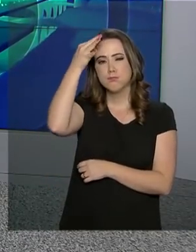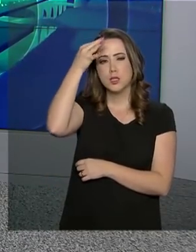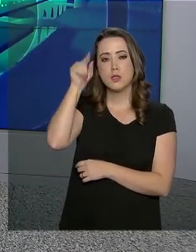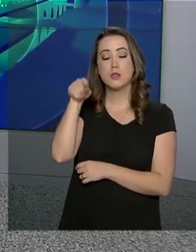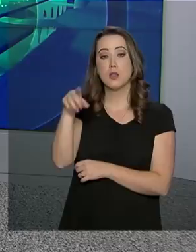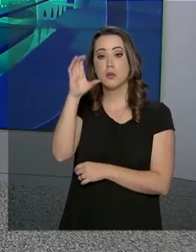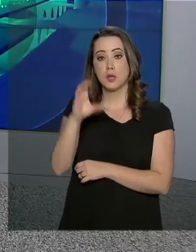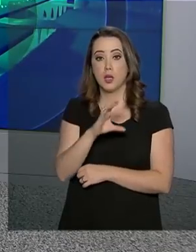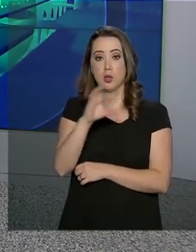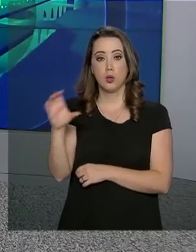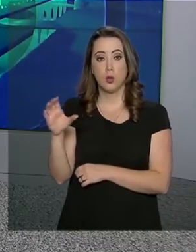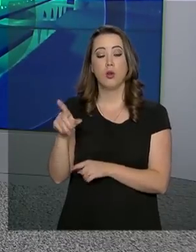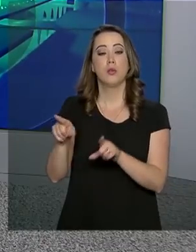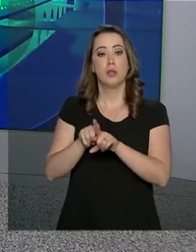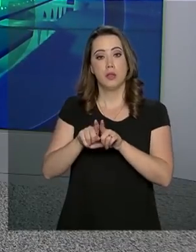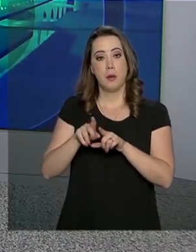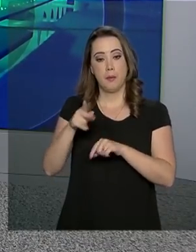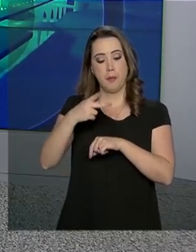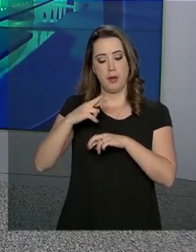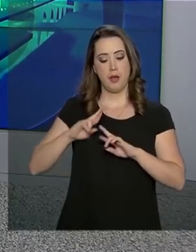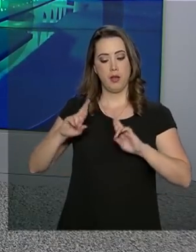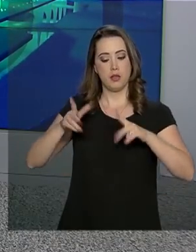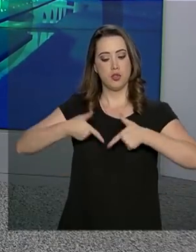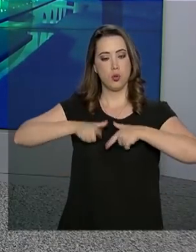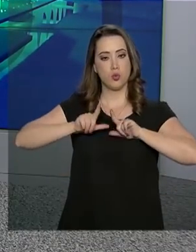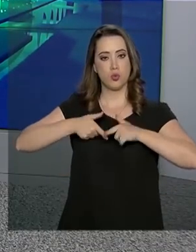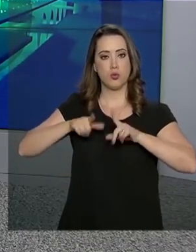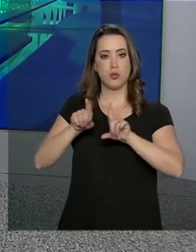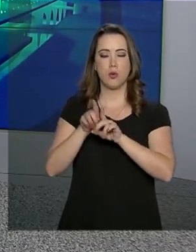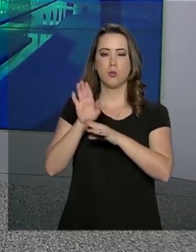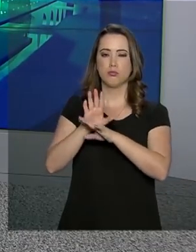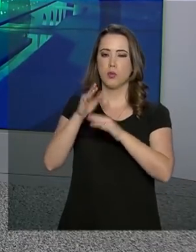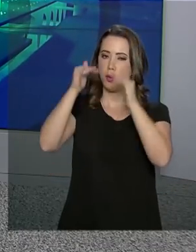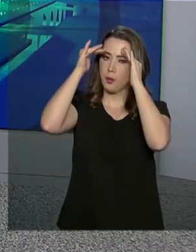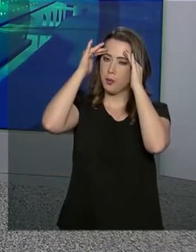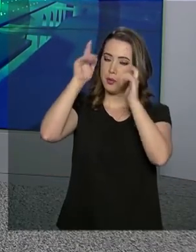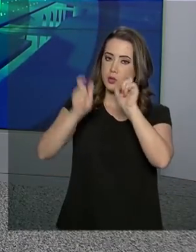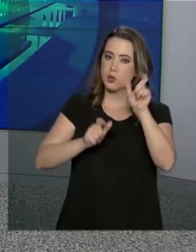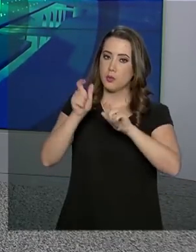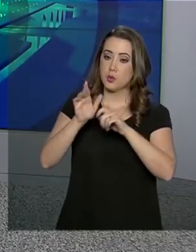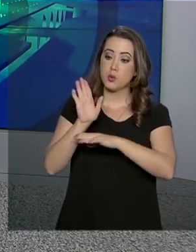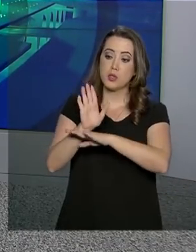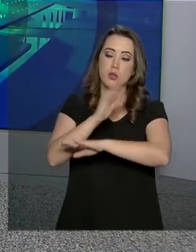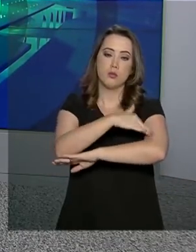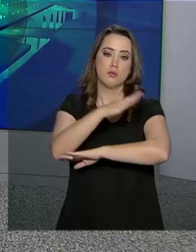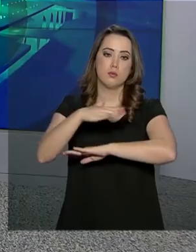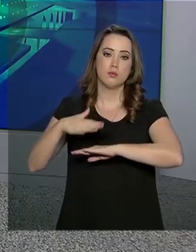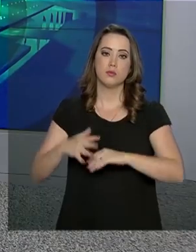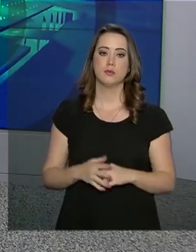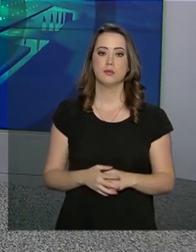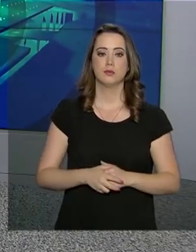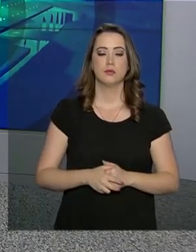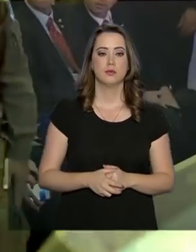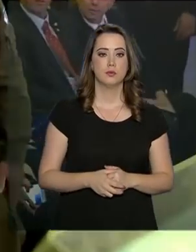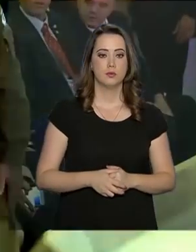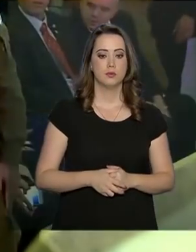homenageou militares israelenses que ajudaram no resgate de vítimas de Brumadinho, em Minas Gerais.